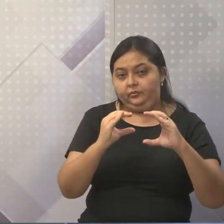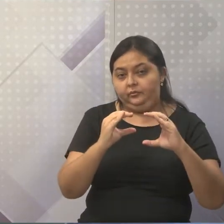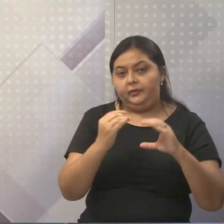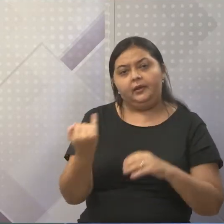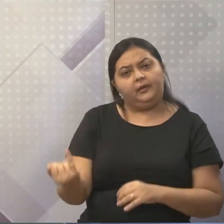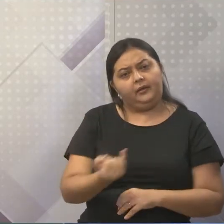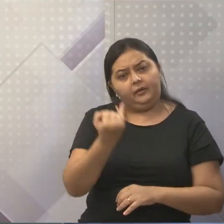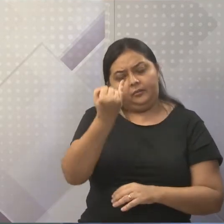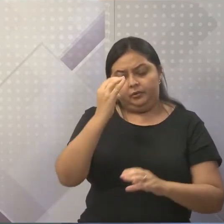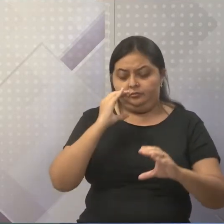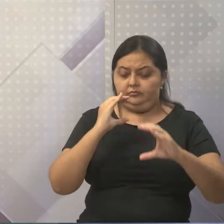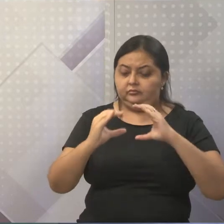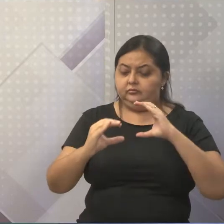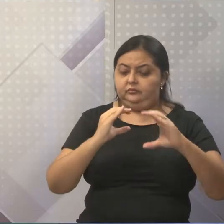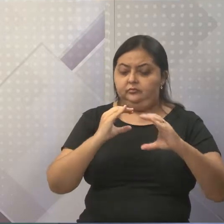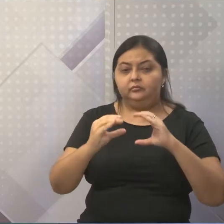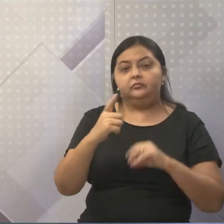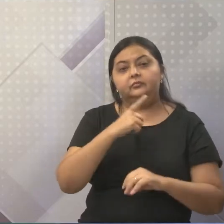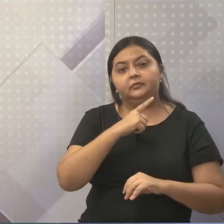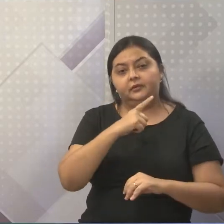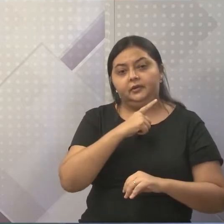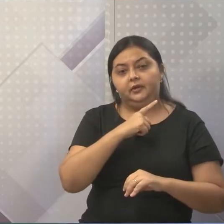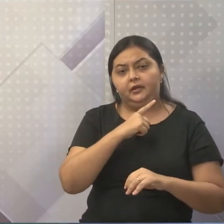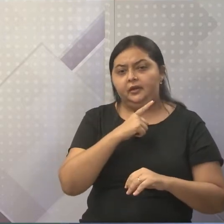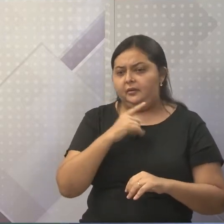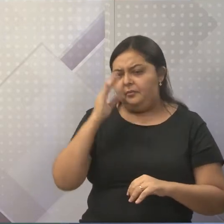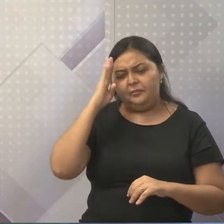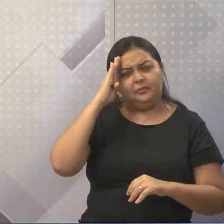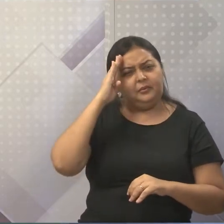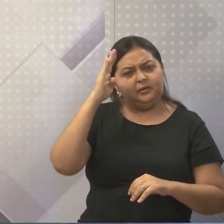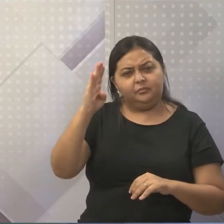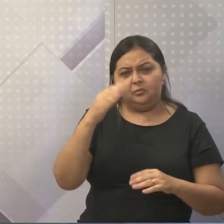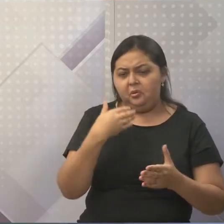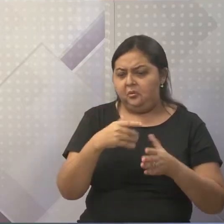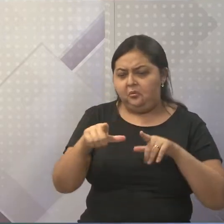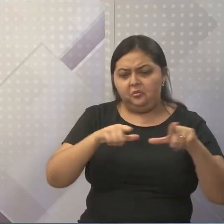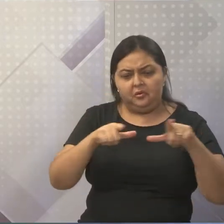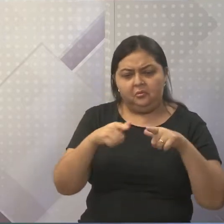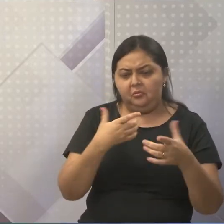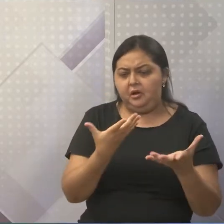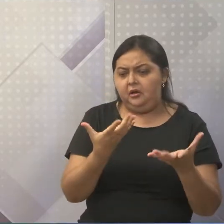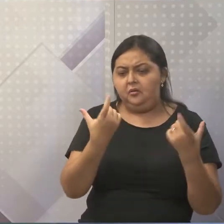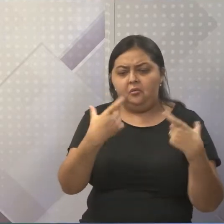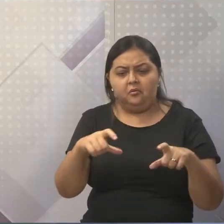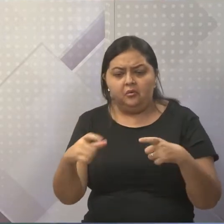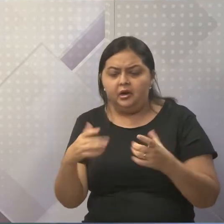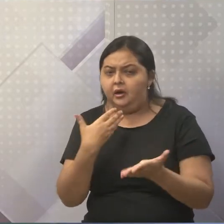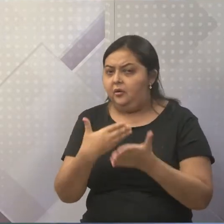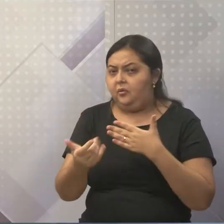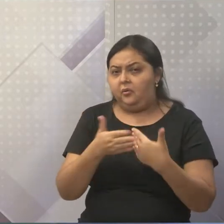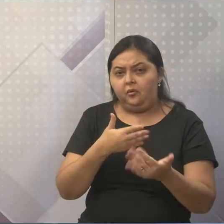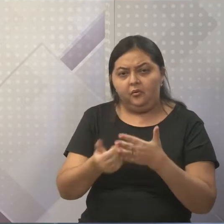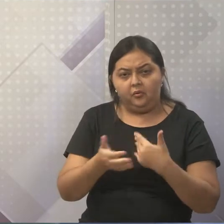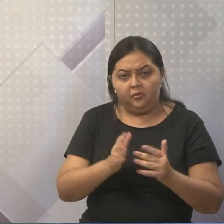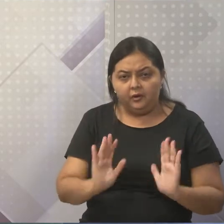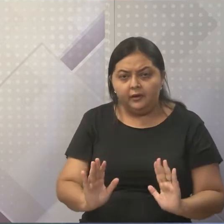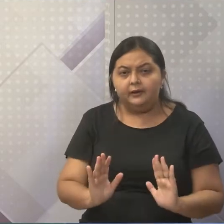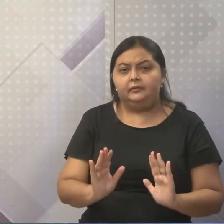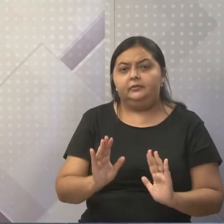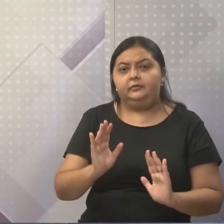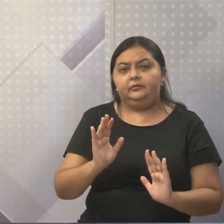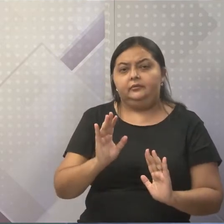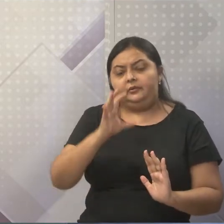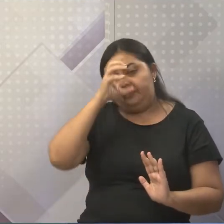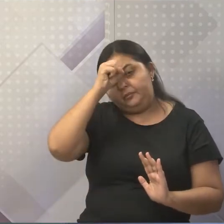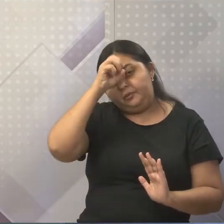importante a comunicação, Pedro. Principalmente em qualquer área, certo? Principalmente em qualquer área de conhecimento. Na educação física,